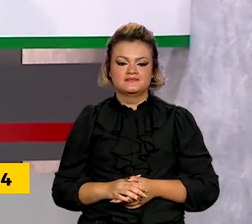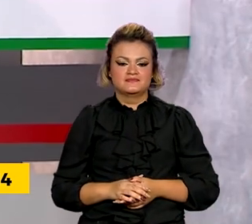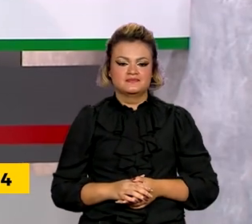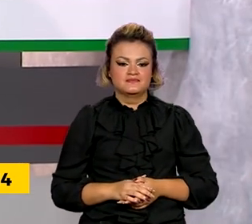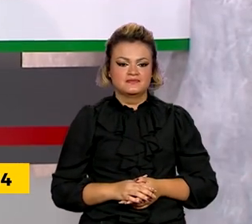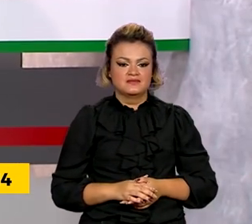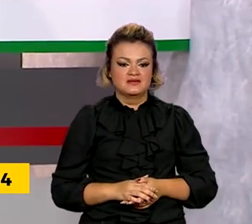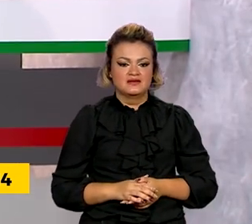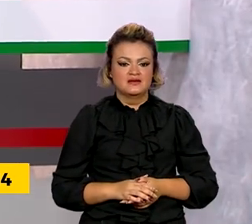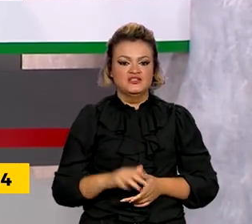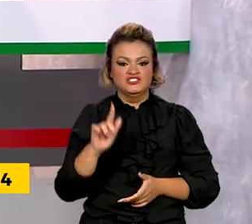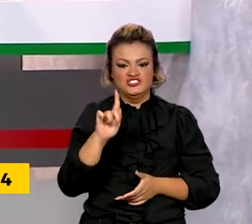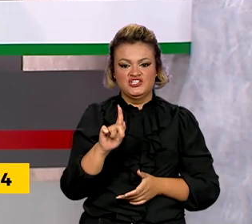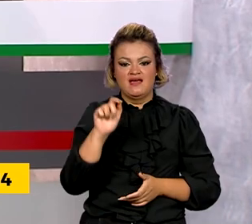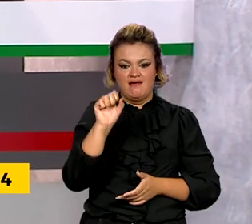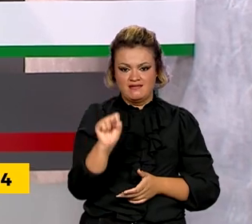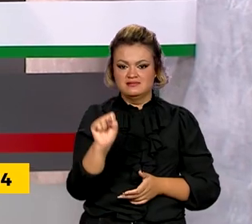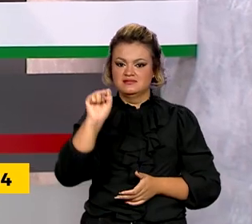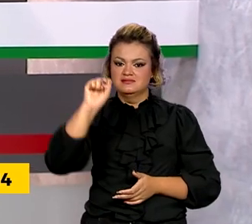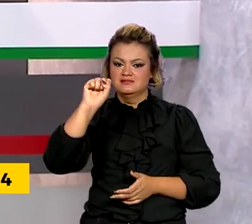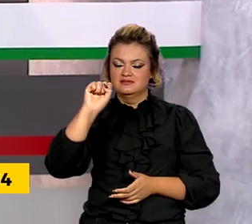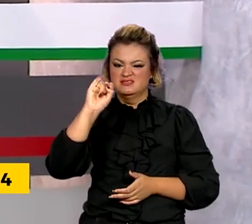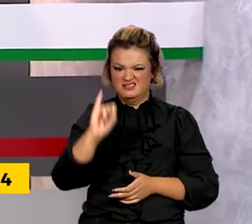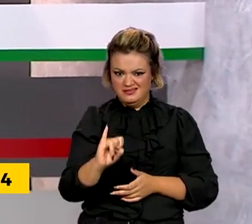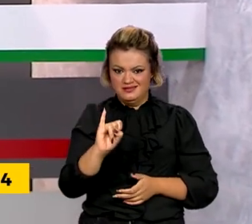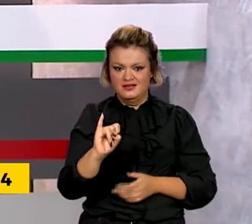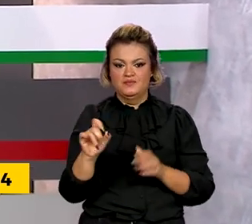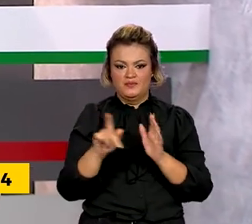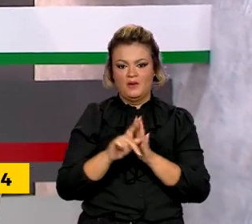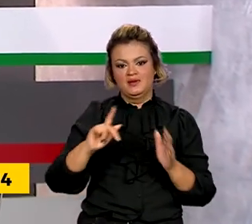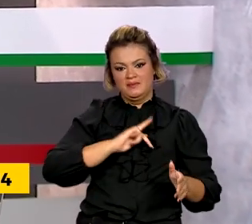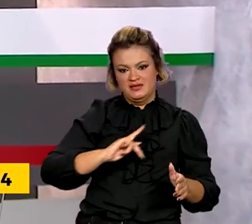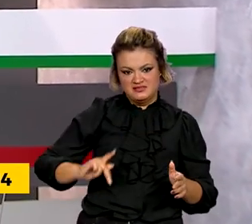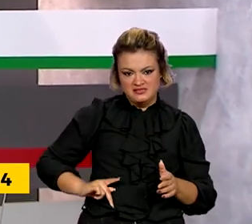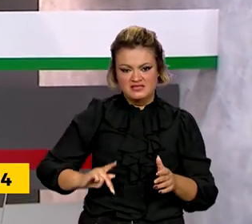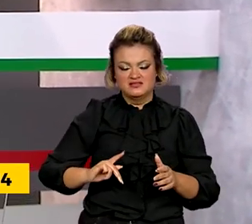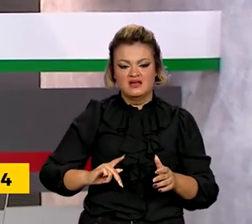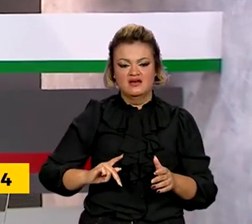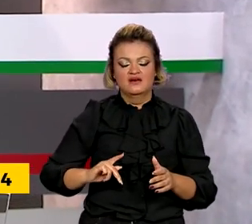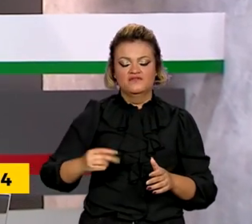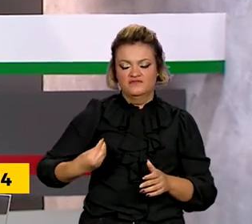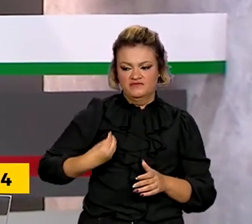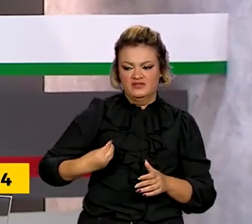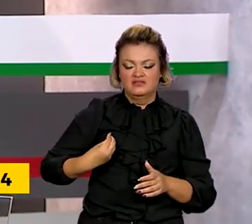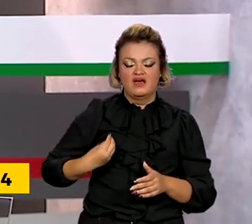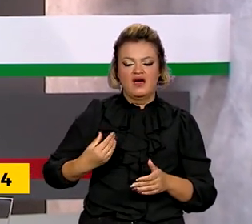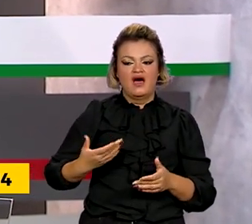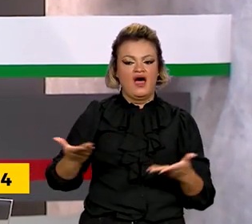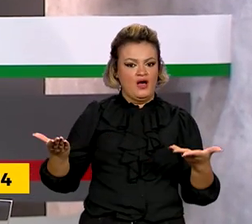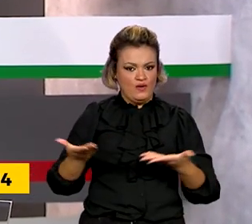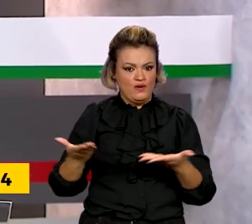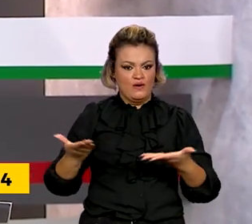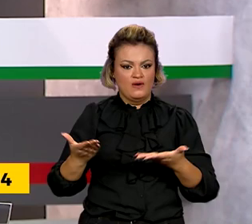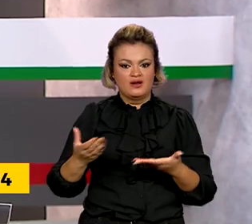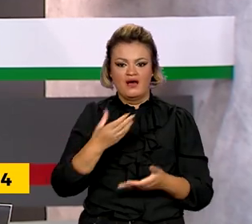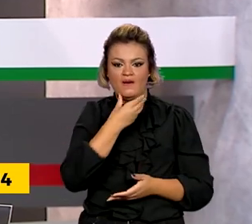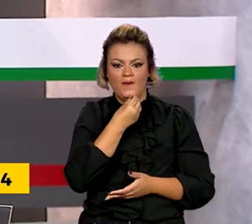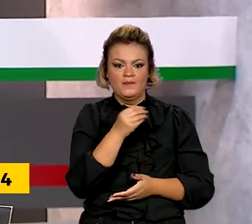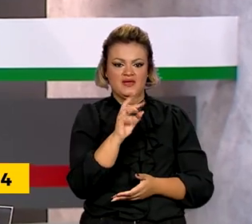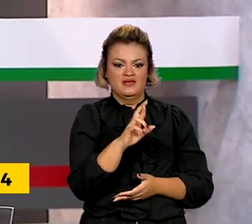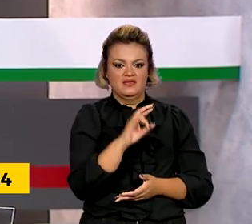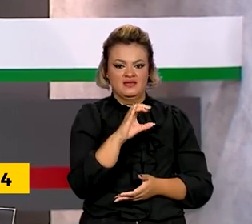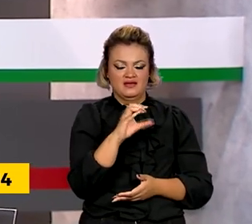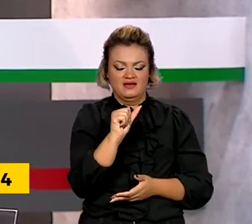O Gabinete de Segurança Institucional da Presidência da República vai ser ocupado de forma interina por Ricardo